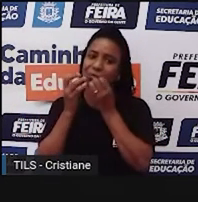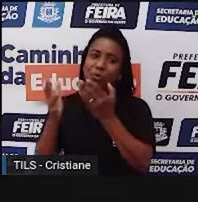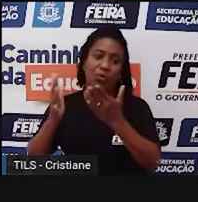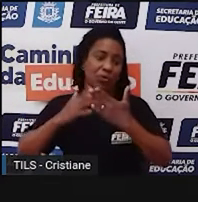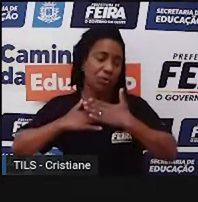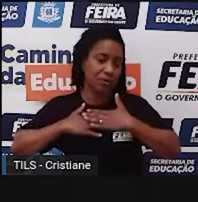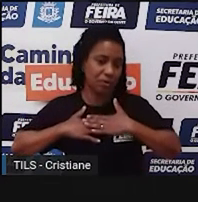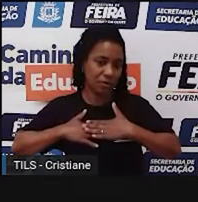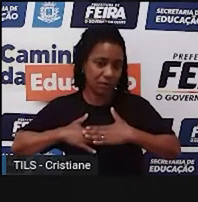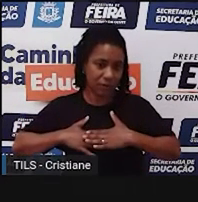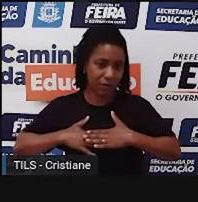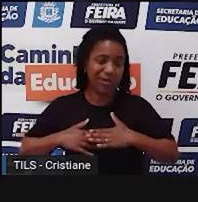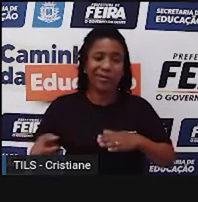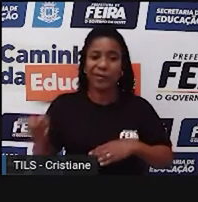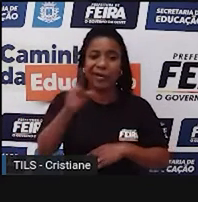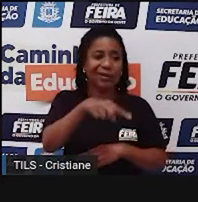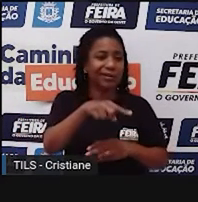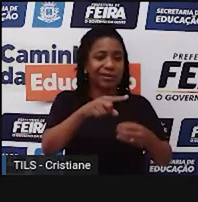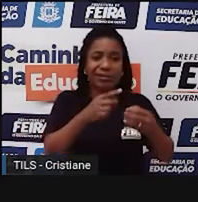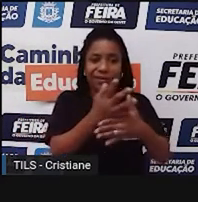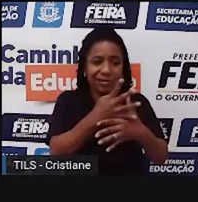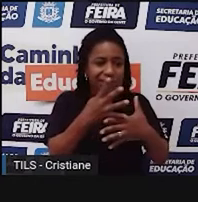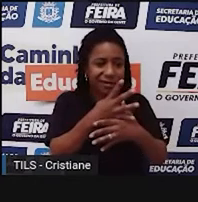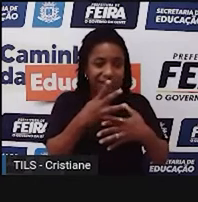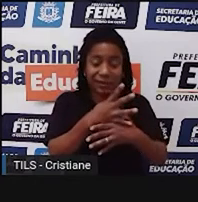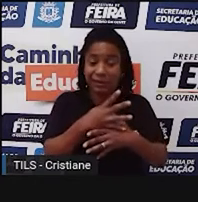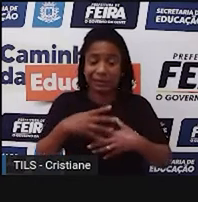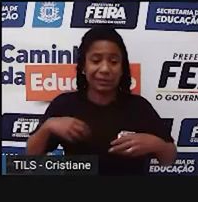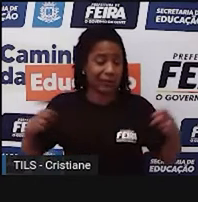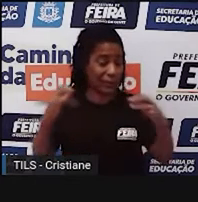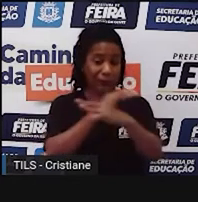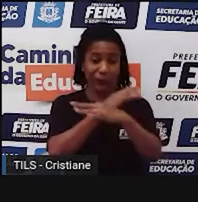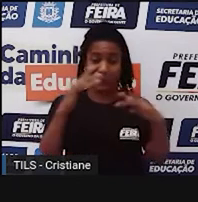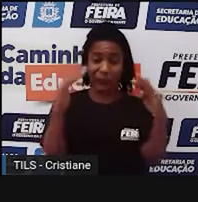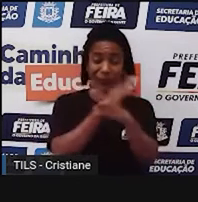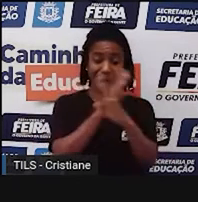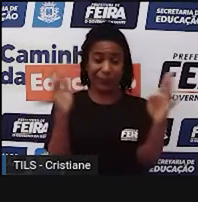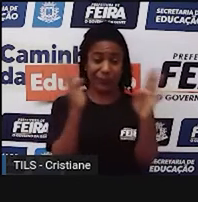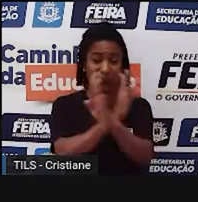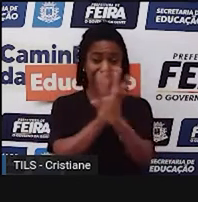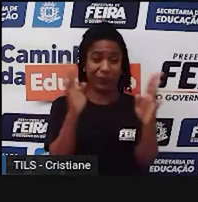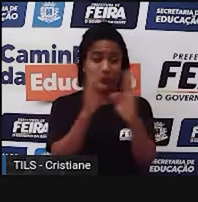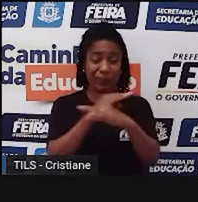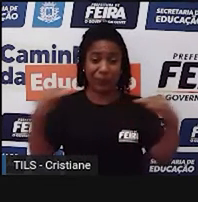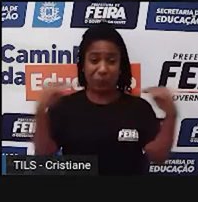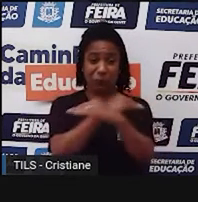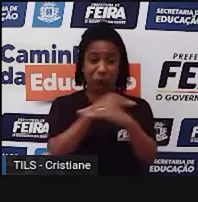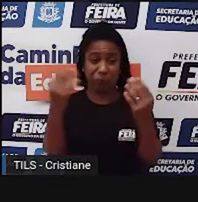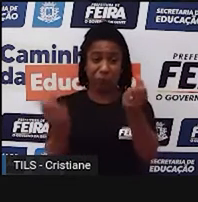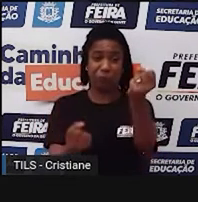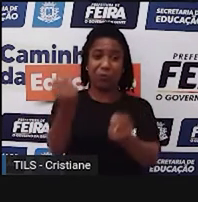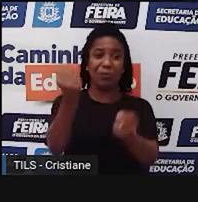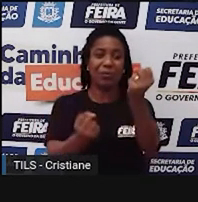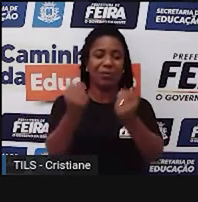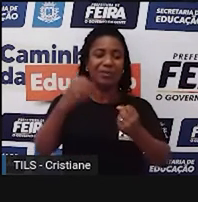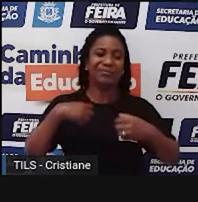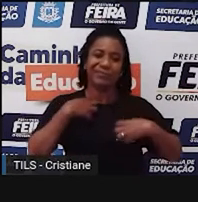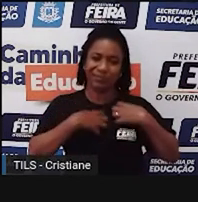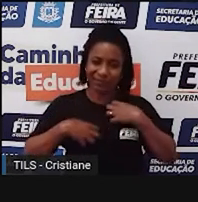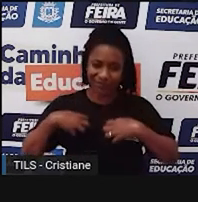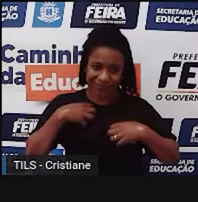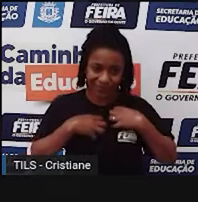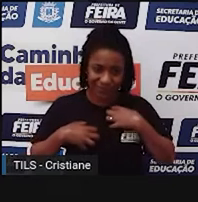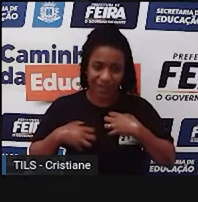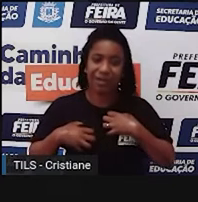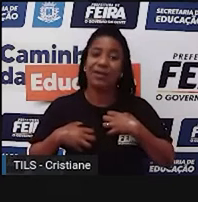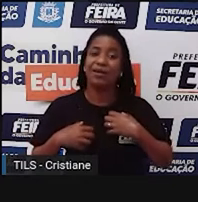toda essa questão do horário, essa questão, né, de ter que pegar transporte, de ficar em trânsito. Isso tudo vai